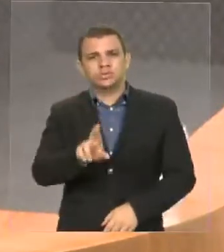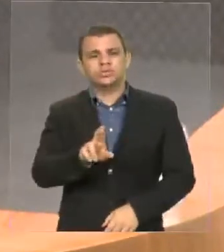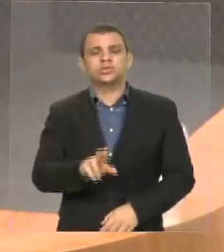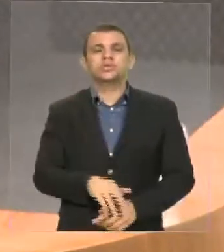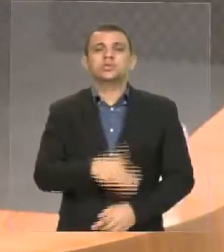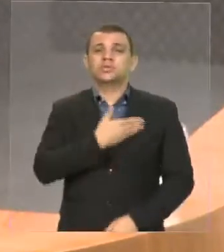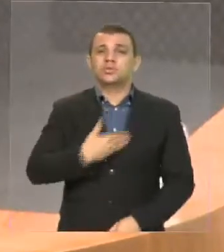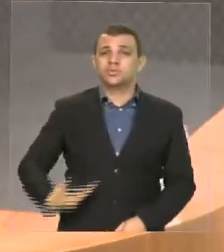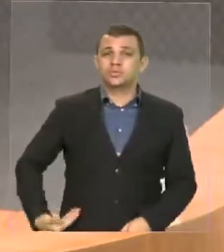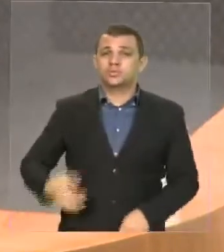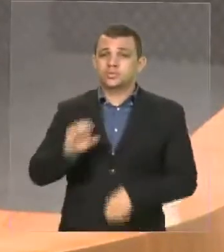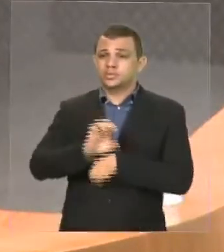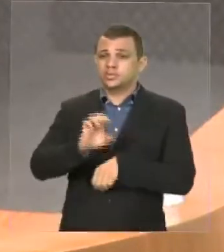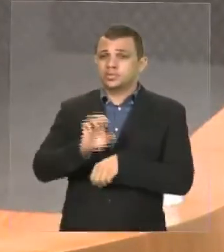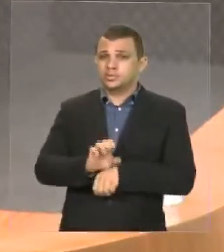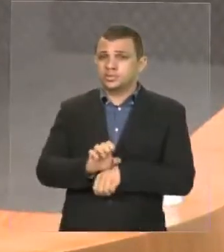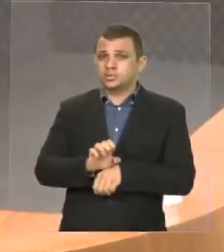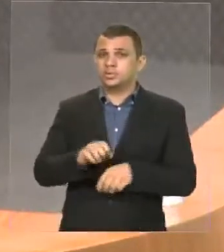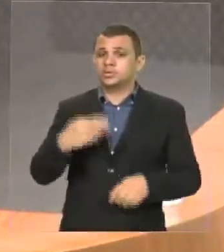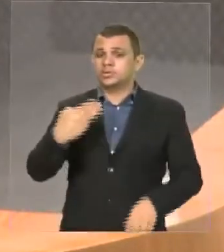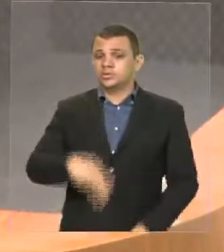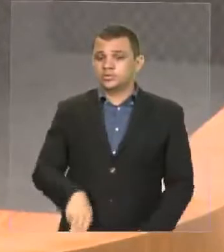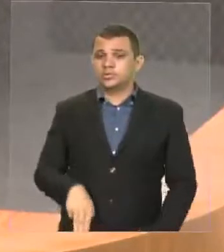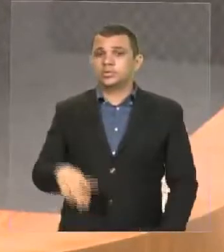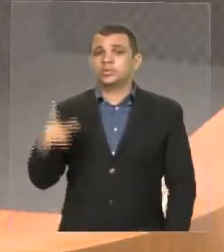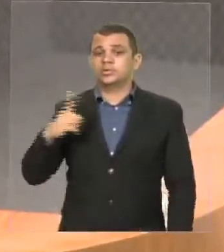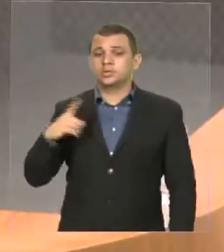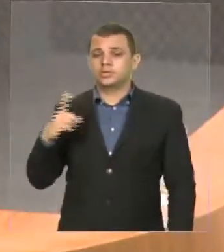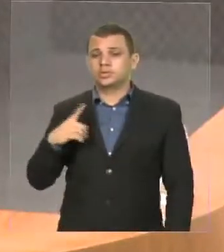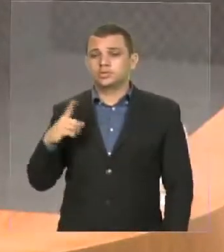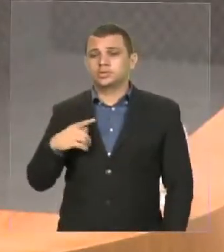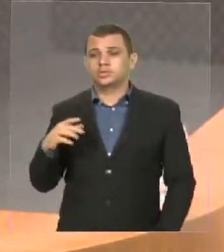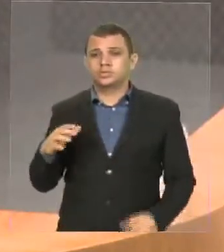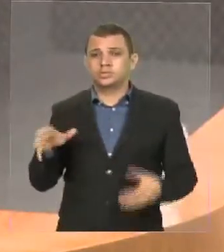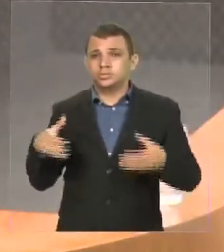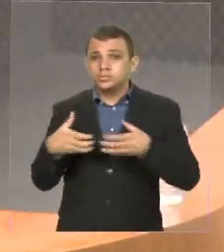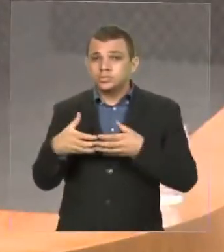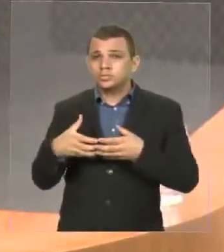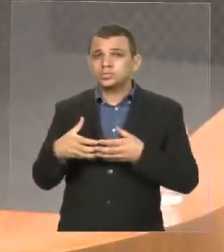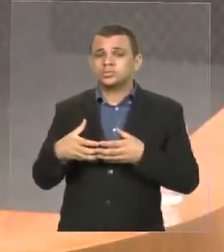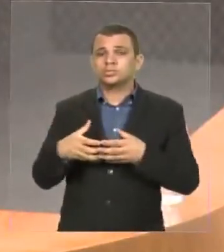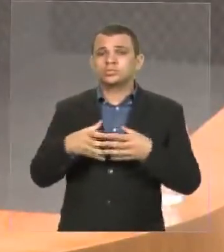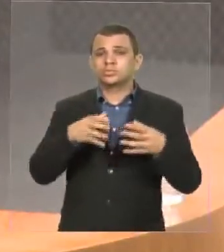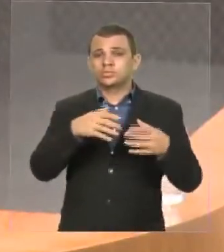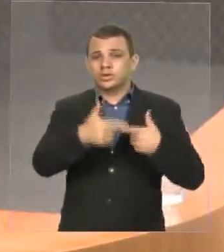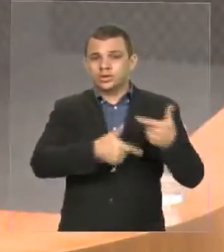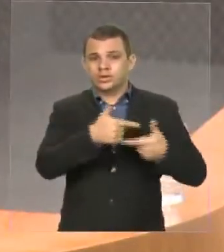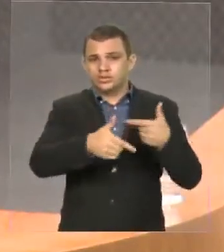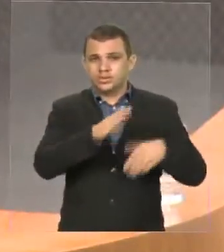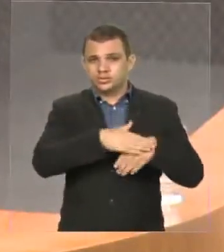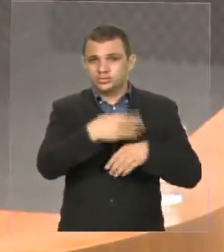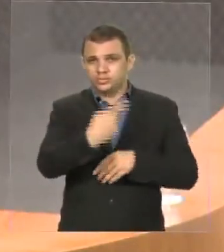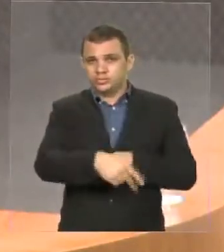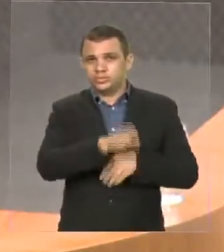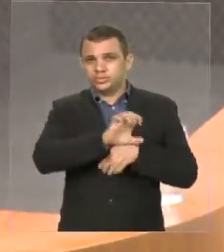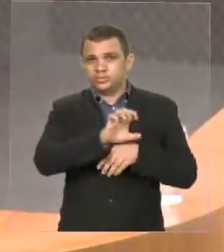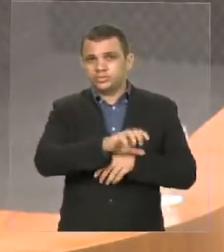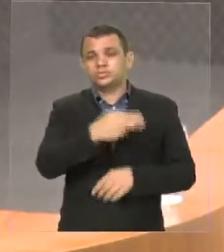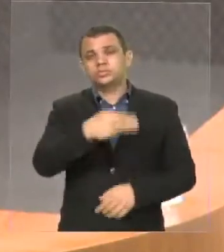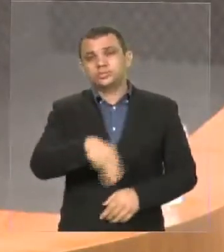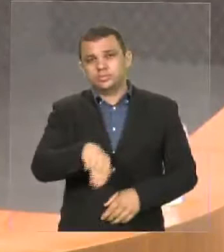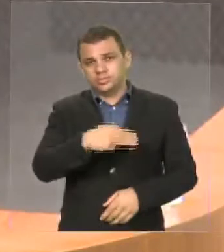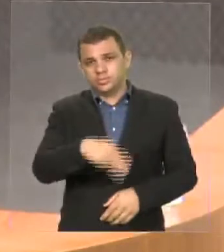Maranhão, que a máquina do Estado do Maranhão é uma máquina sadia.